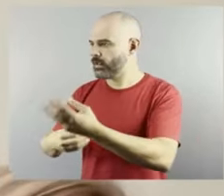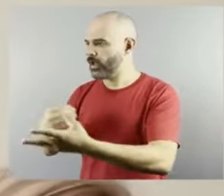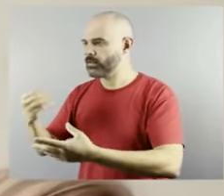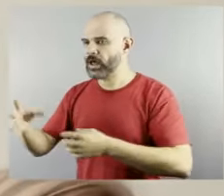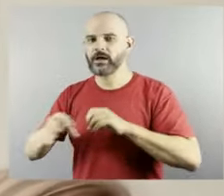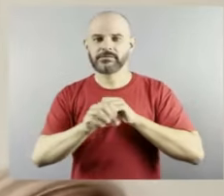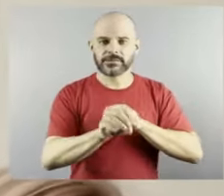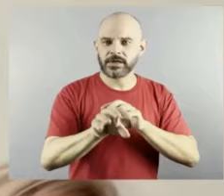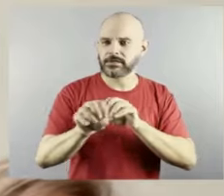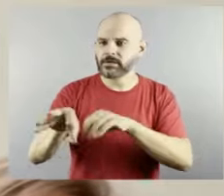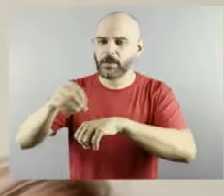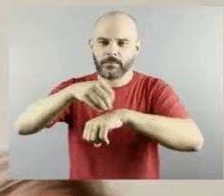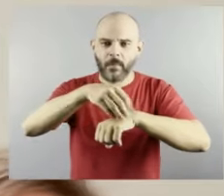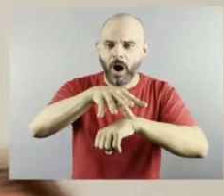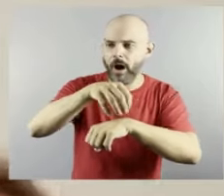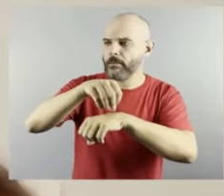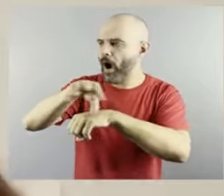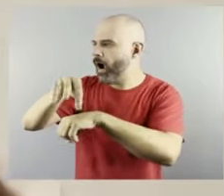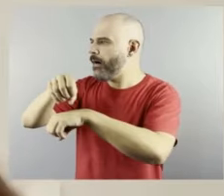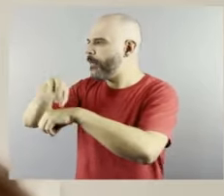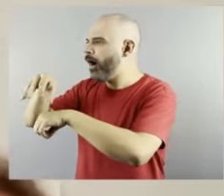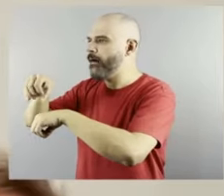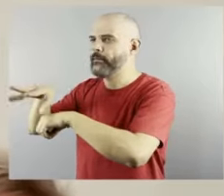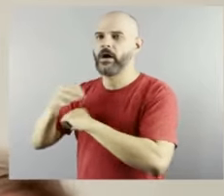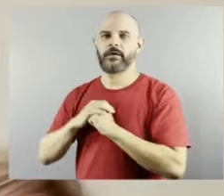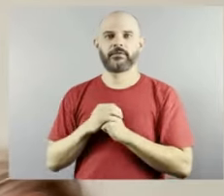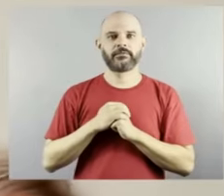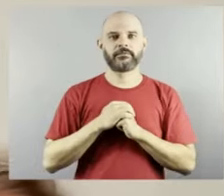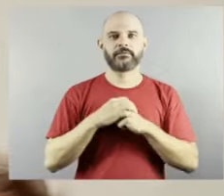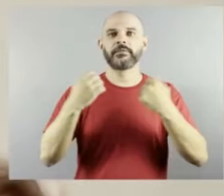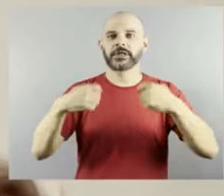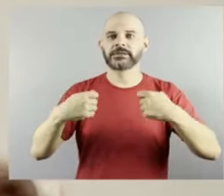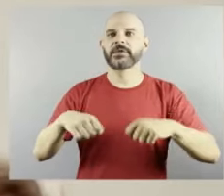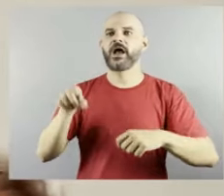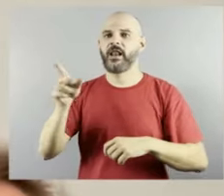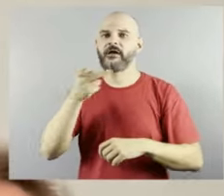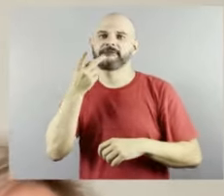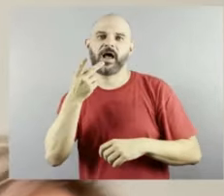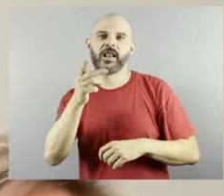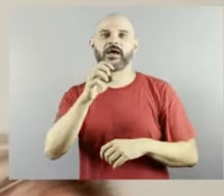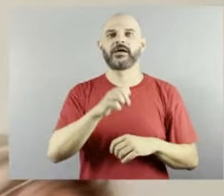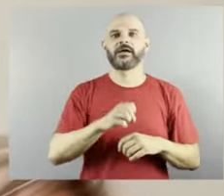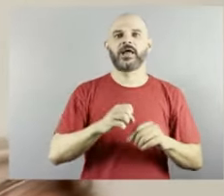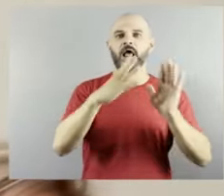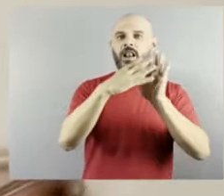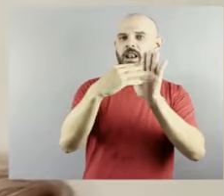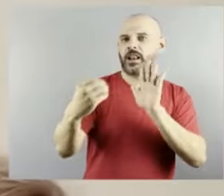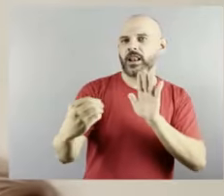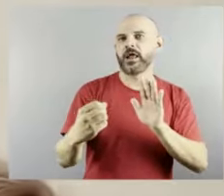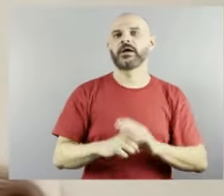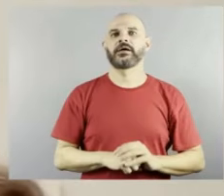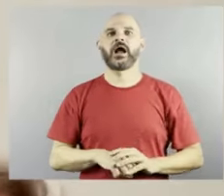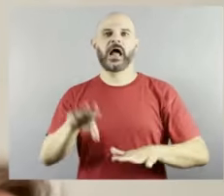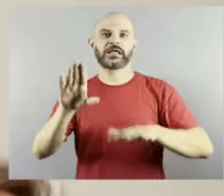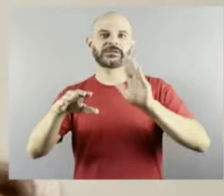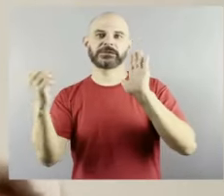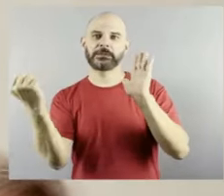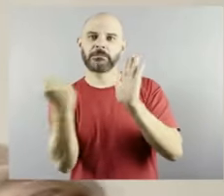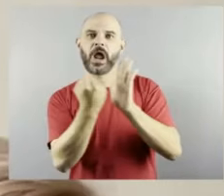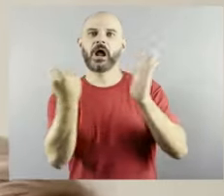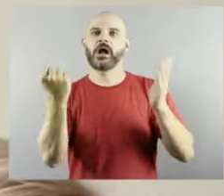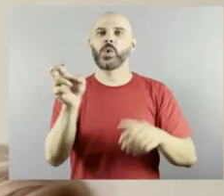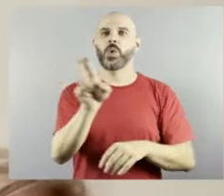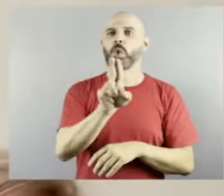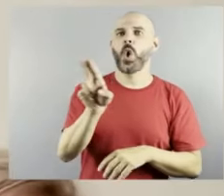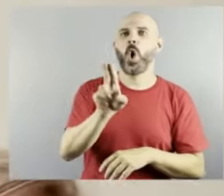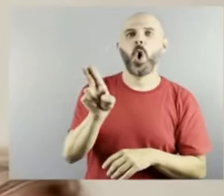ela fala de estereótipos, ela fala de rótulos, aí ela fala de nomenclatura que não se usa, aí ela fala do que